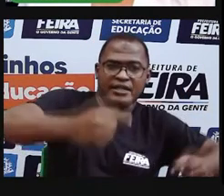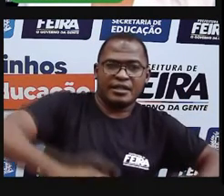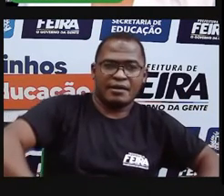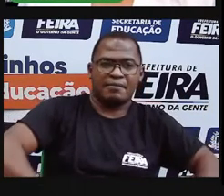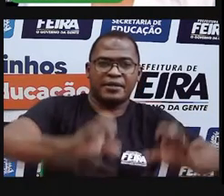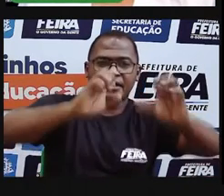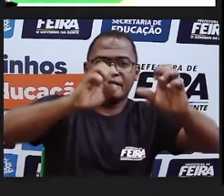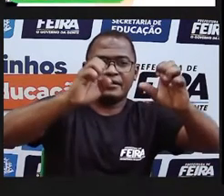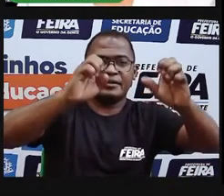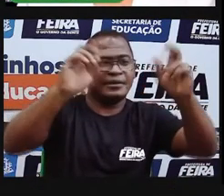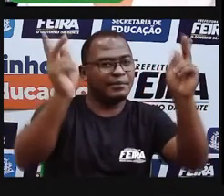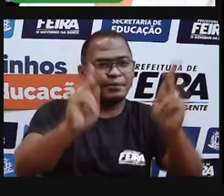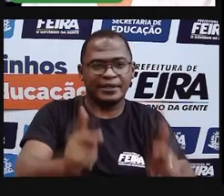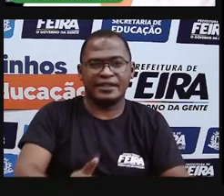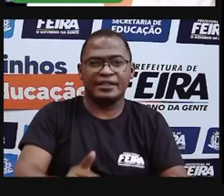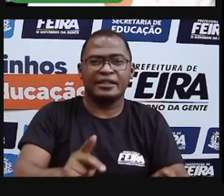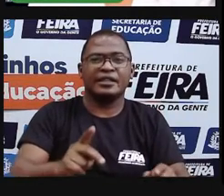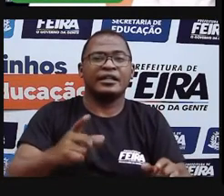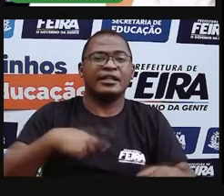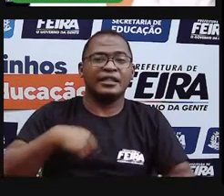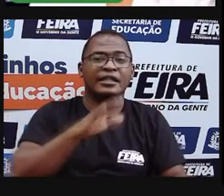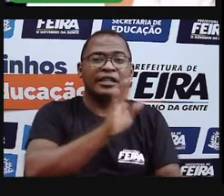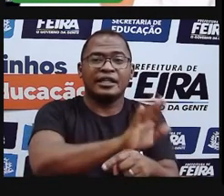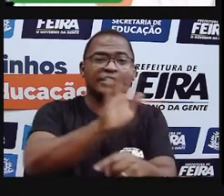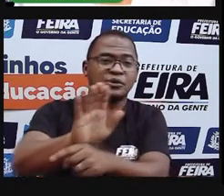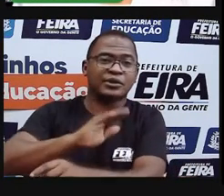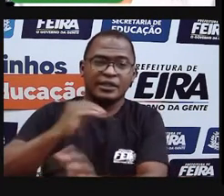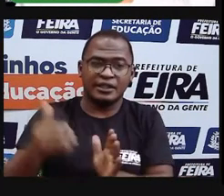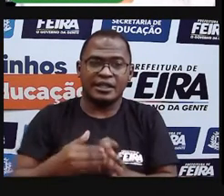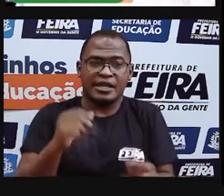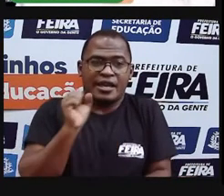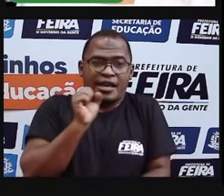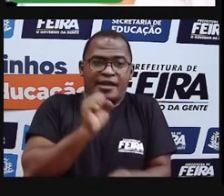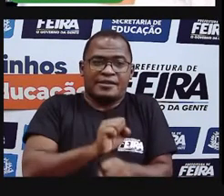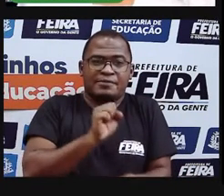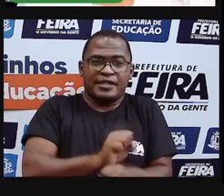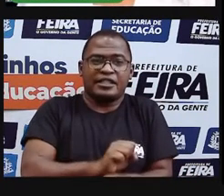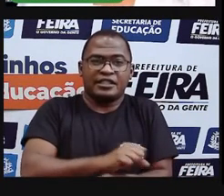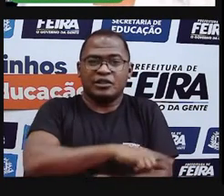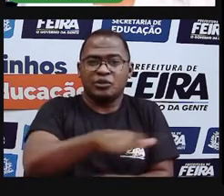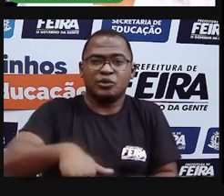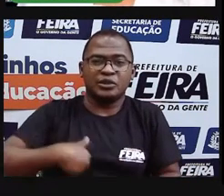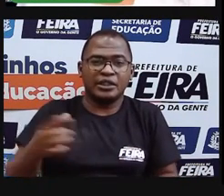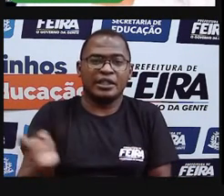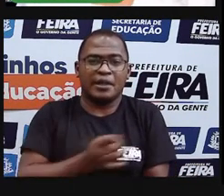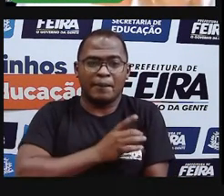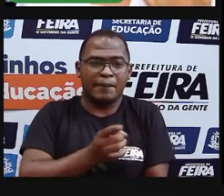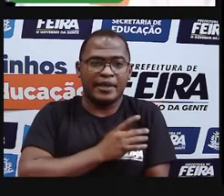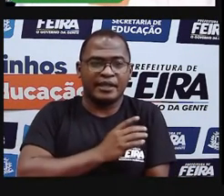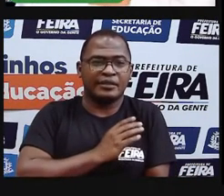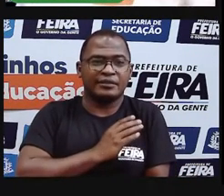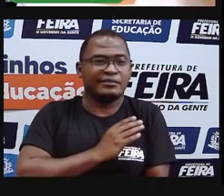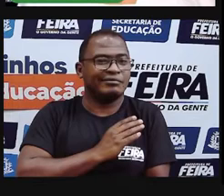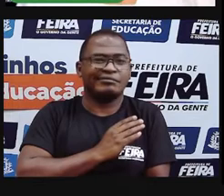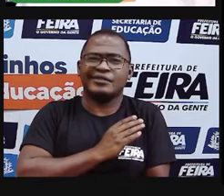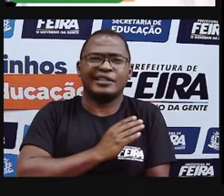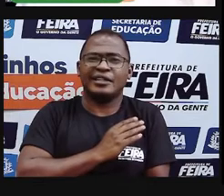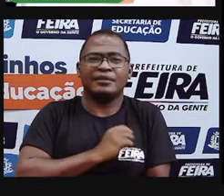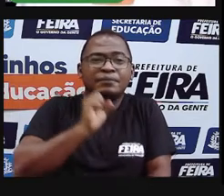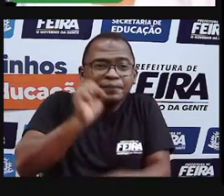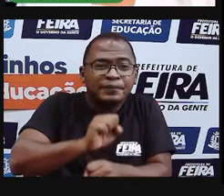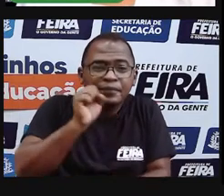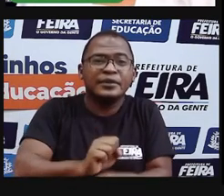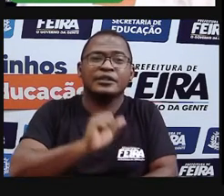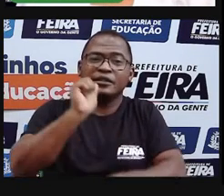desespero. Para falar de comunidade, a gente vai revisar, né, aqui a gente está perguntando o que é a